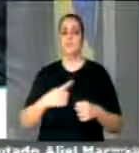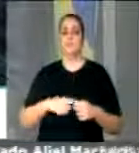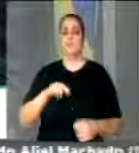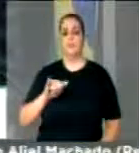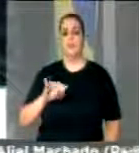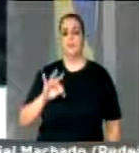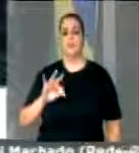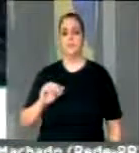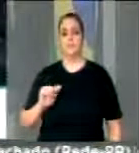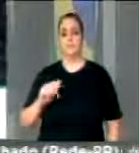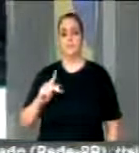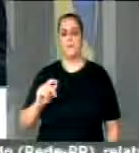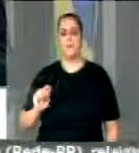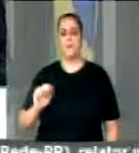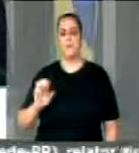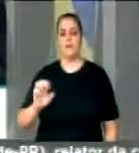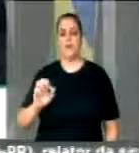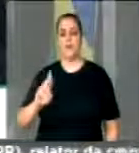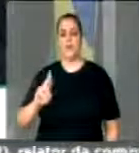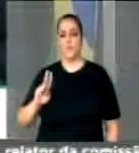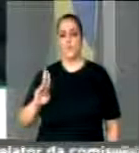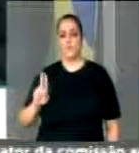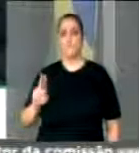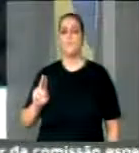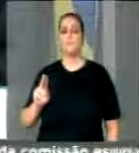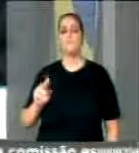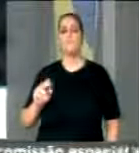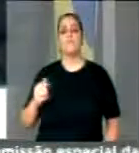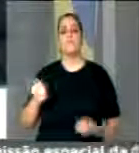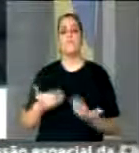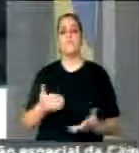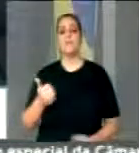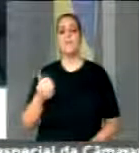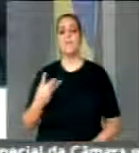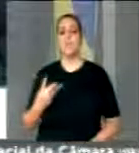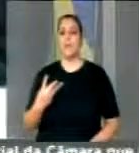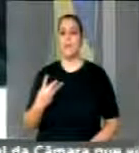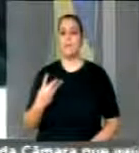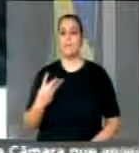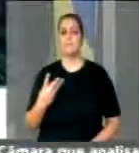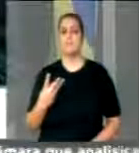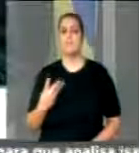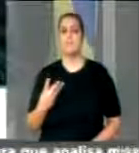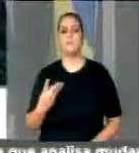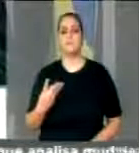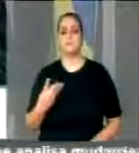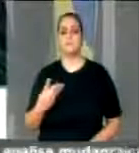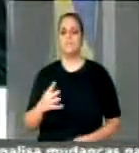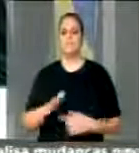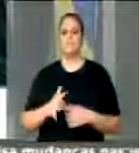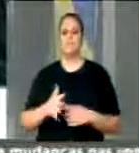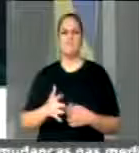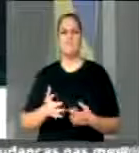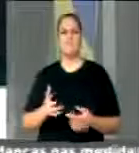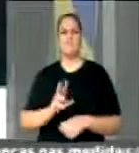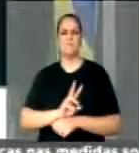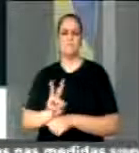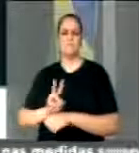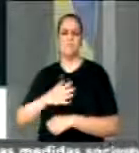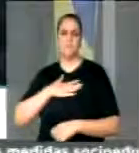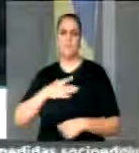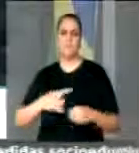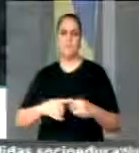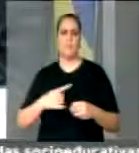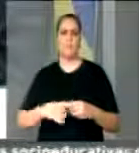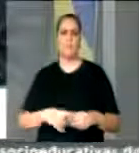as mulheres da minha cidade, Itapé Curumirim. Quero saudar também essas